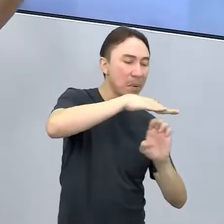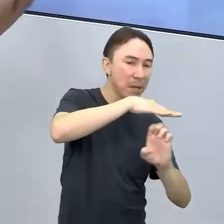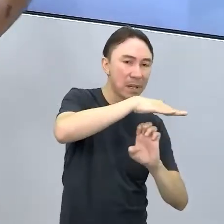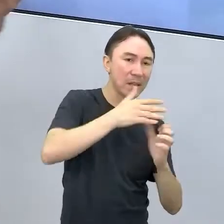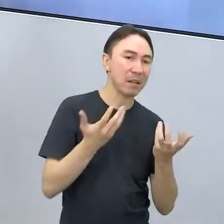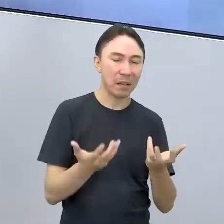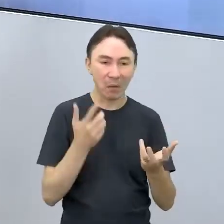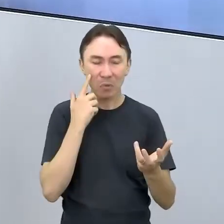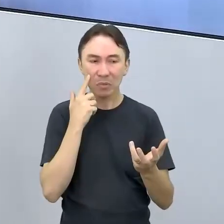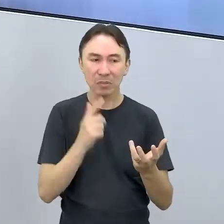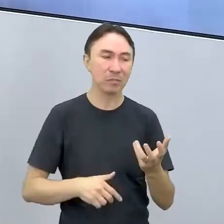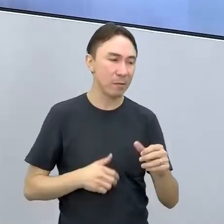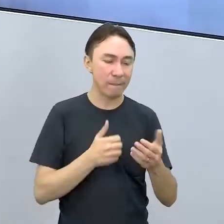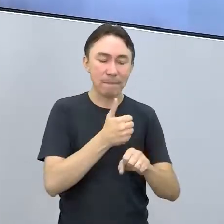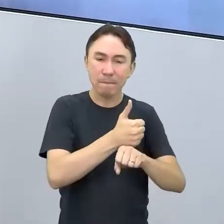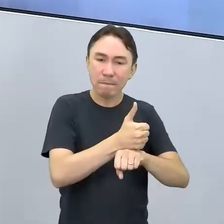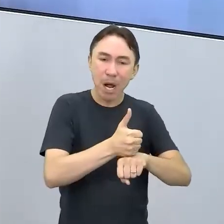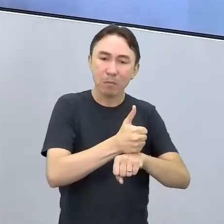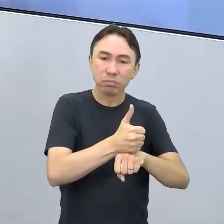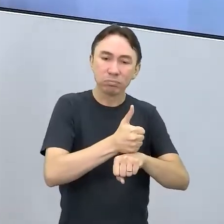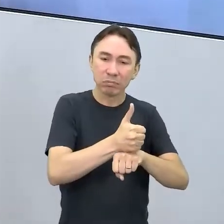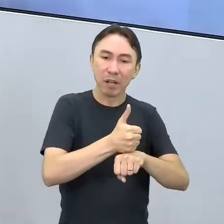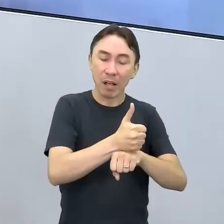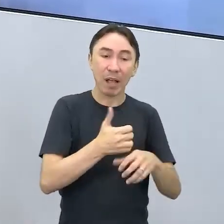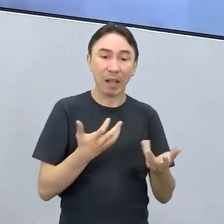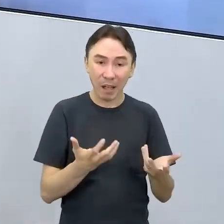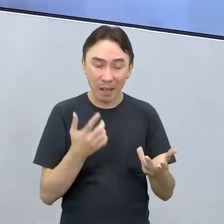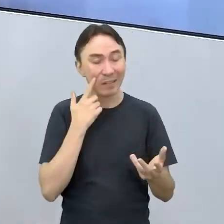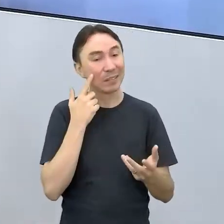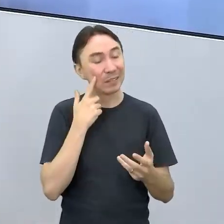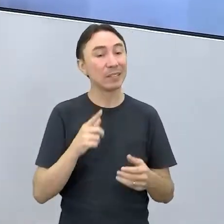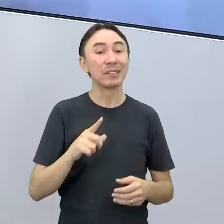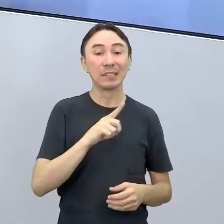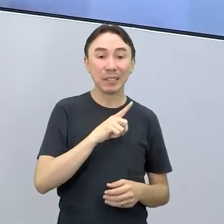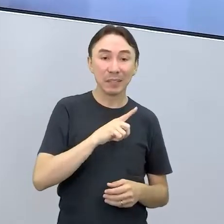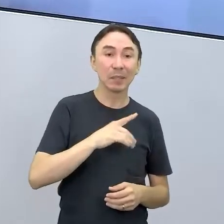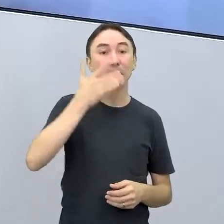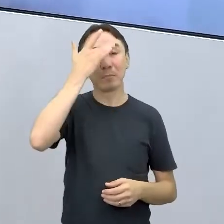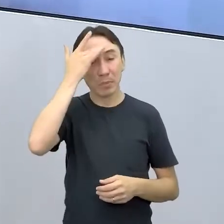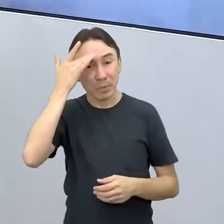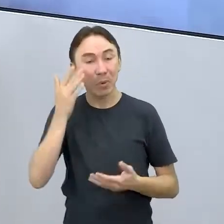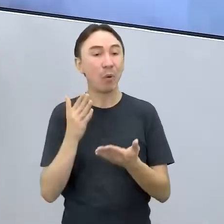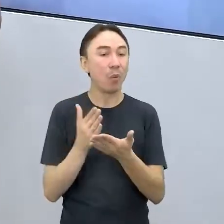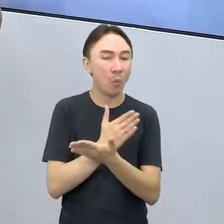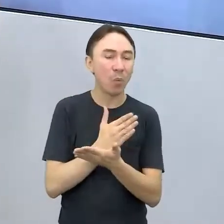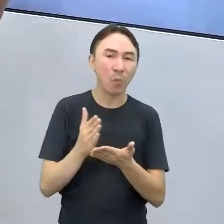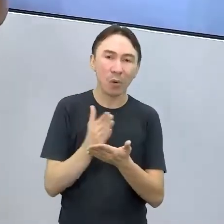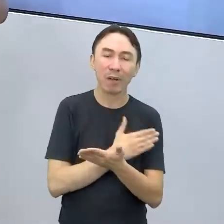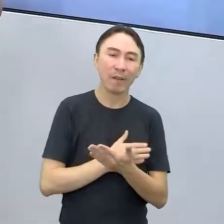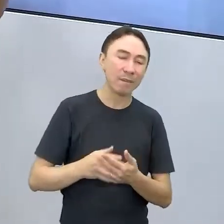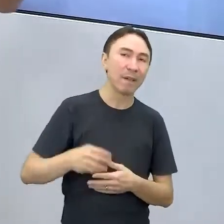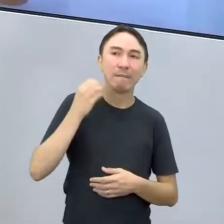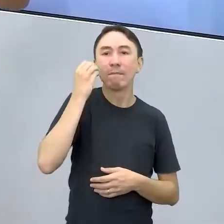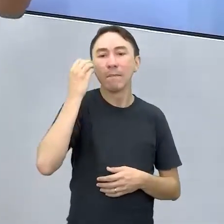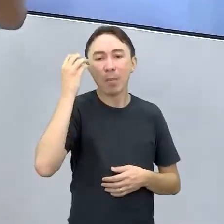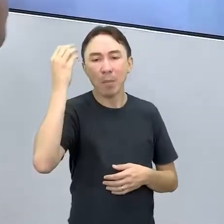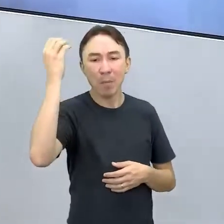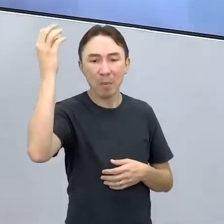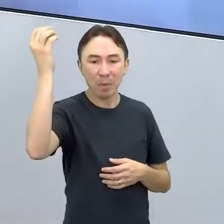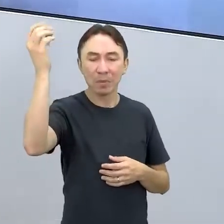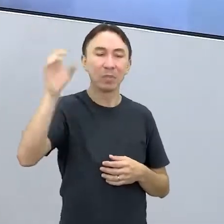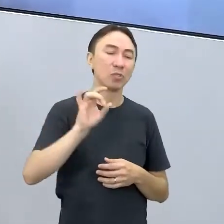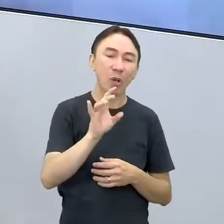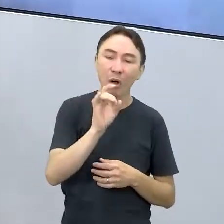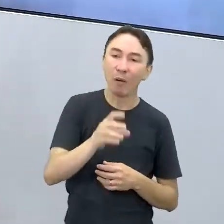alguma carreira. A gente vai ter umas aulas muito legais sobre pessoas que viajam. E viajam não só para conhecer e passear e se